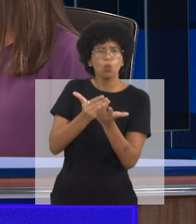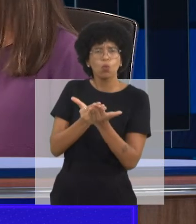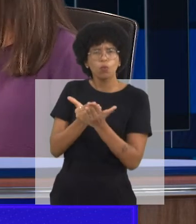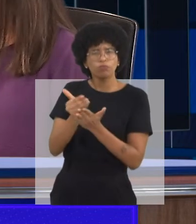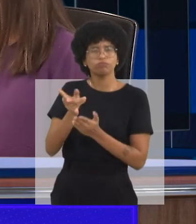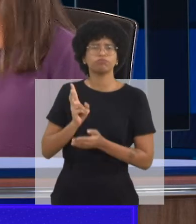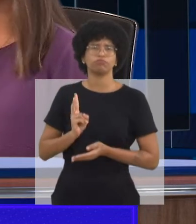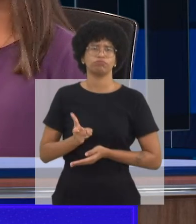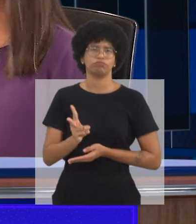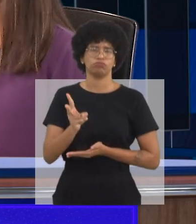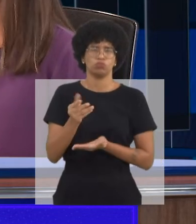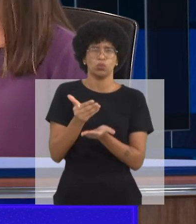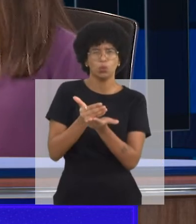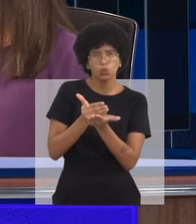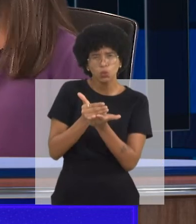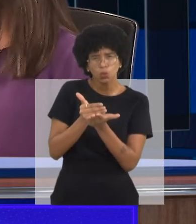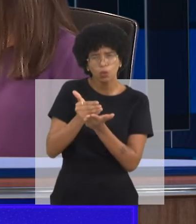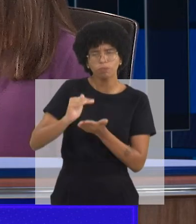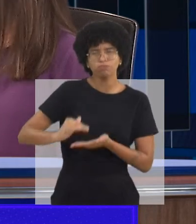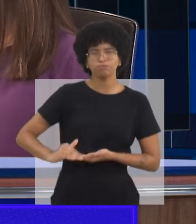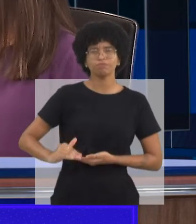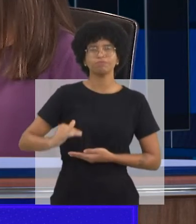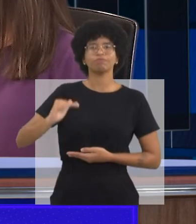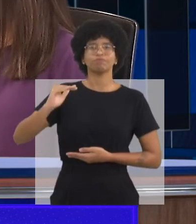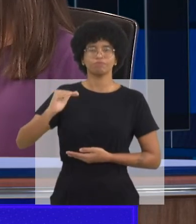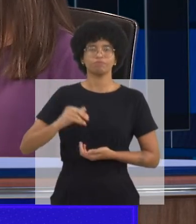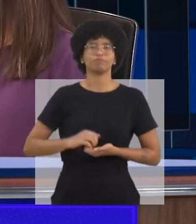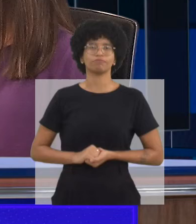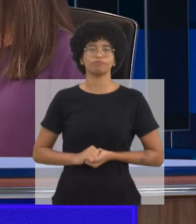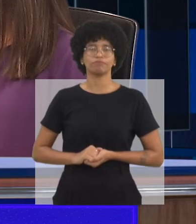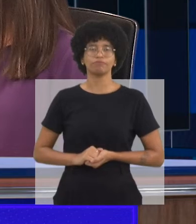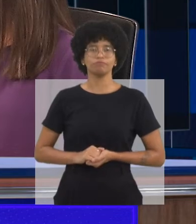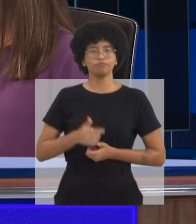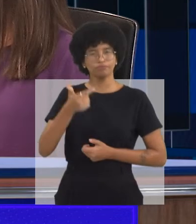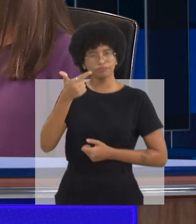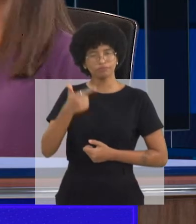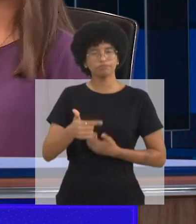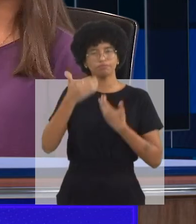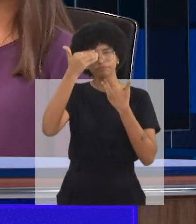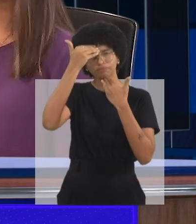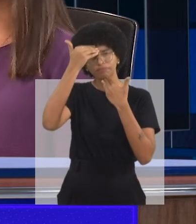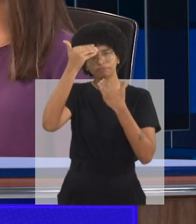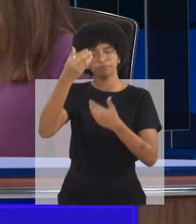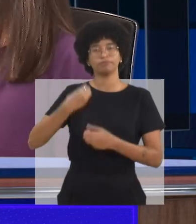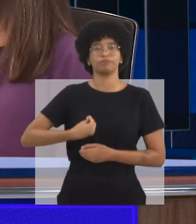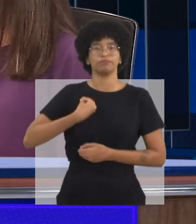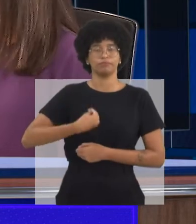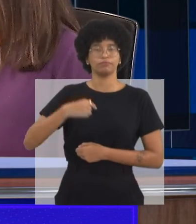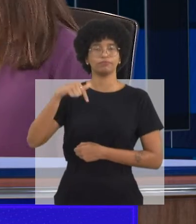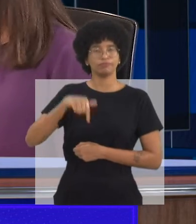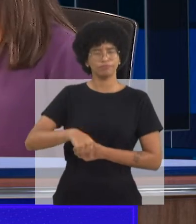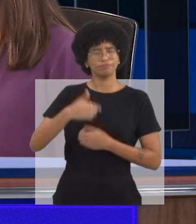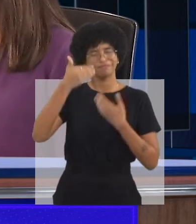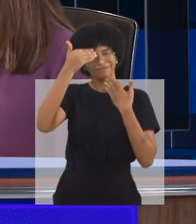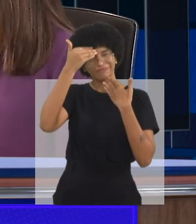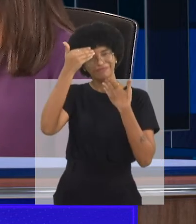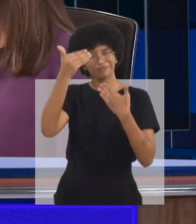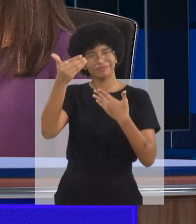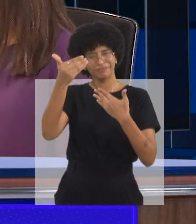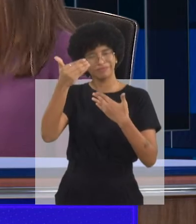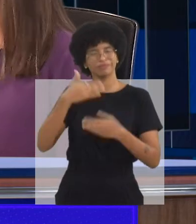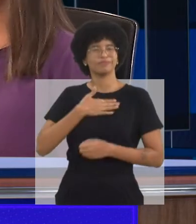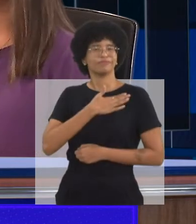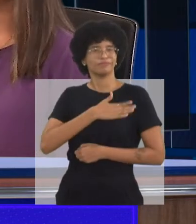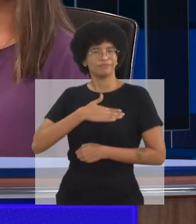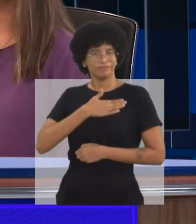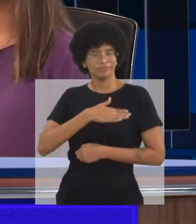sempre, desde o início, desde pequenininho. Certo, Samara, mais uma vez, obrigado pela sua presença aqui, tá bom? Eu que agradeço, Chico, é um